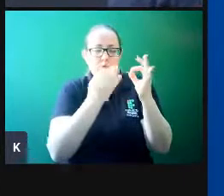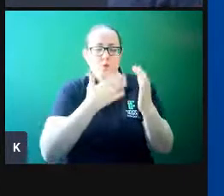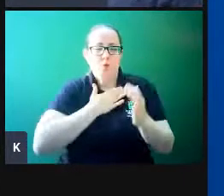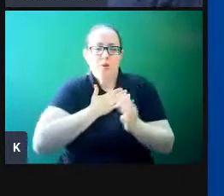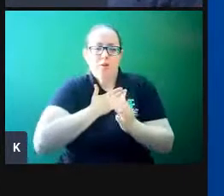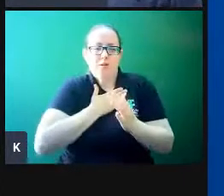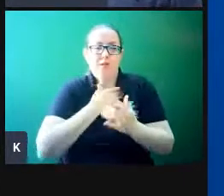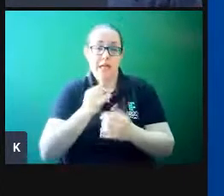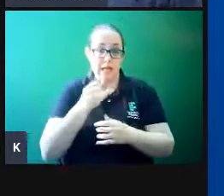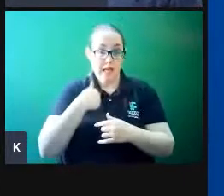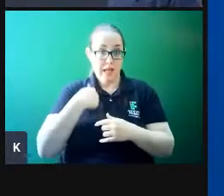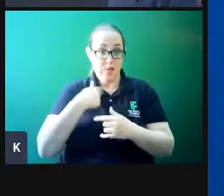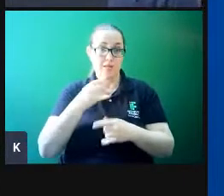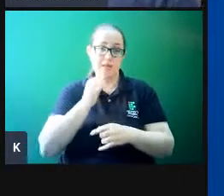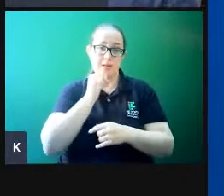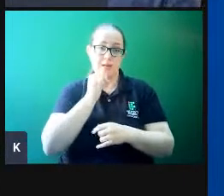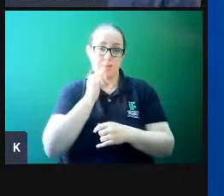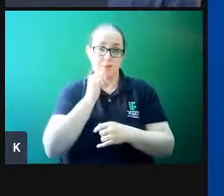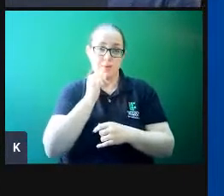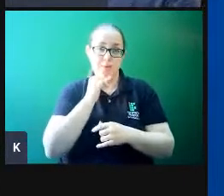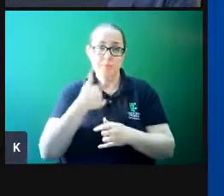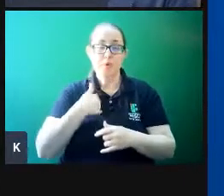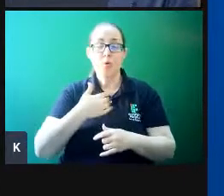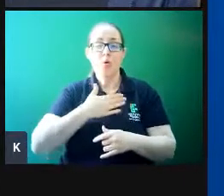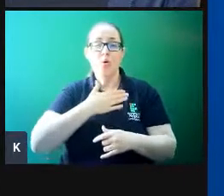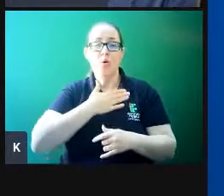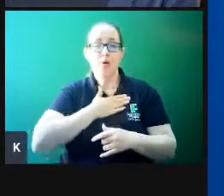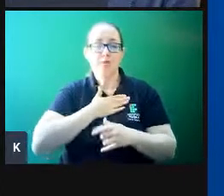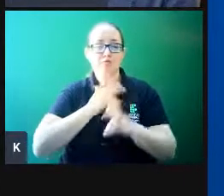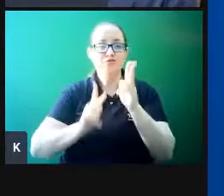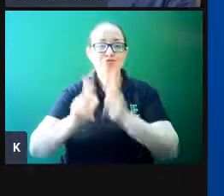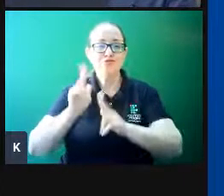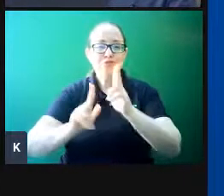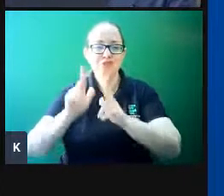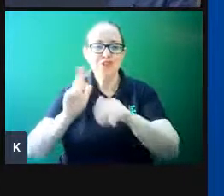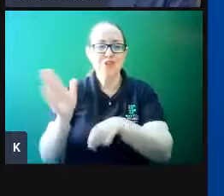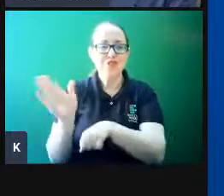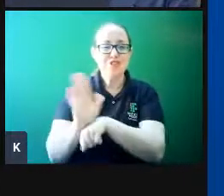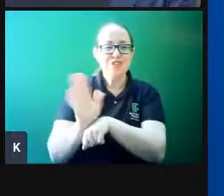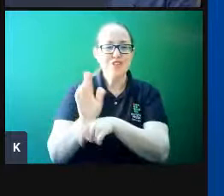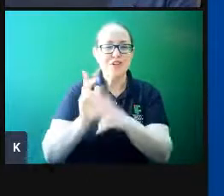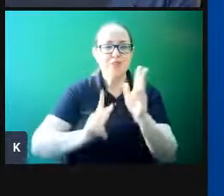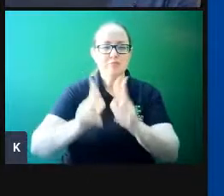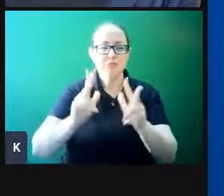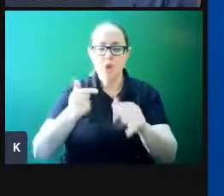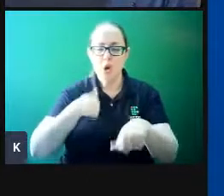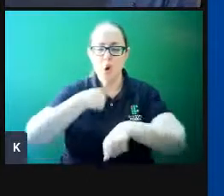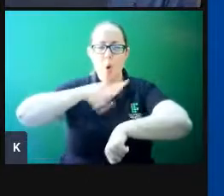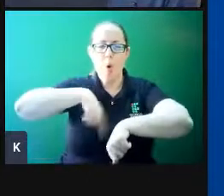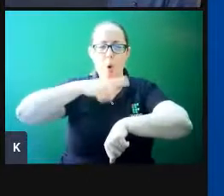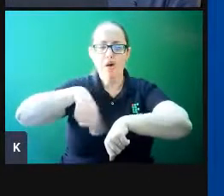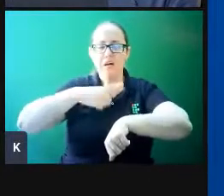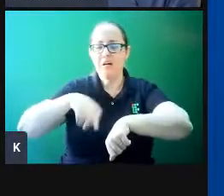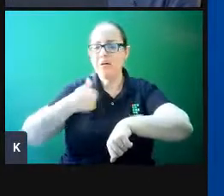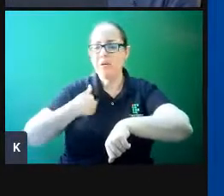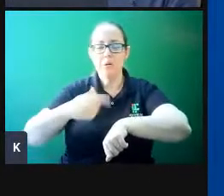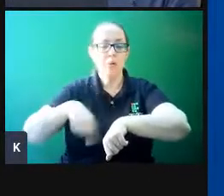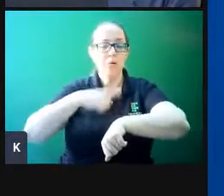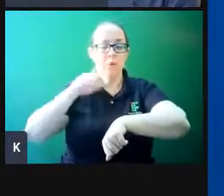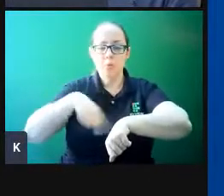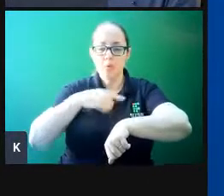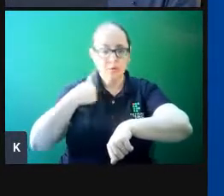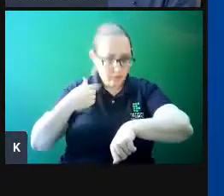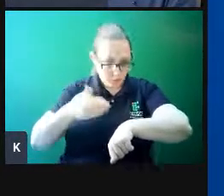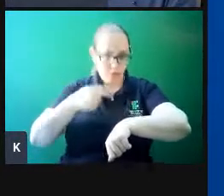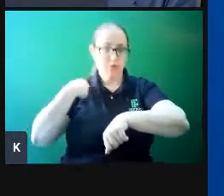Eu, por exemplo, quando estou, eu gosto também de editar vídeo, quando eu estou editando um vídeo, eu fico horas e horas editando, não vejo o tempo passar. Uma outra